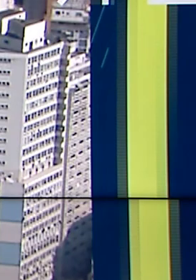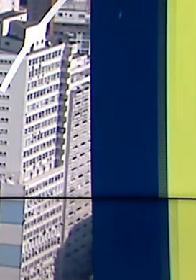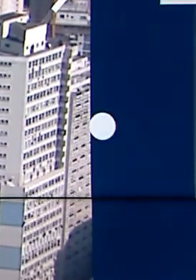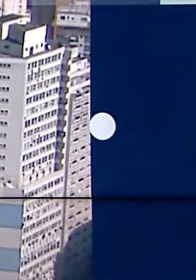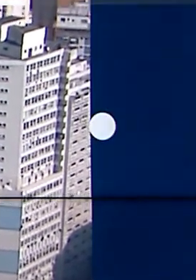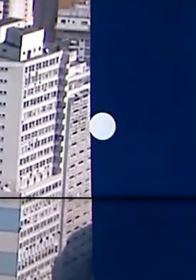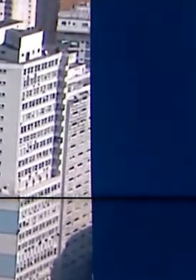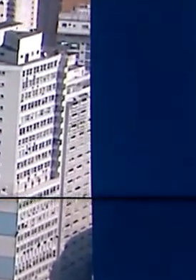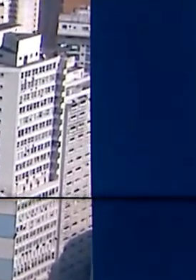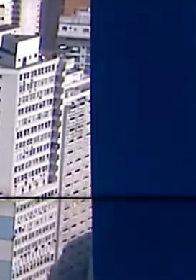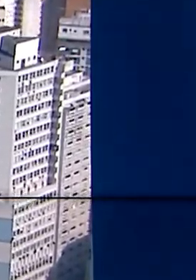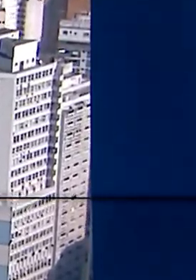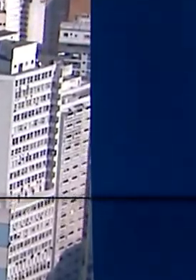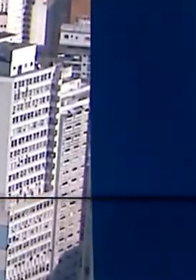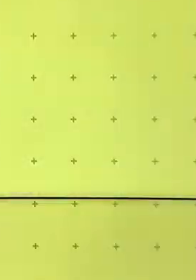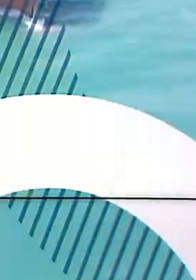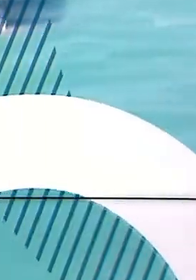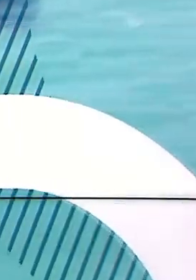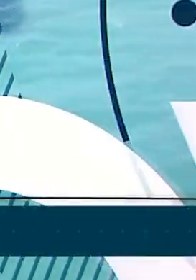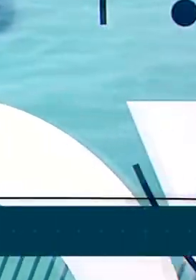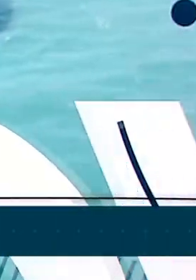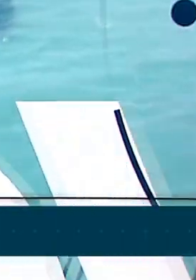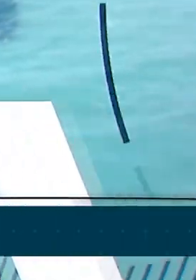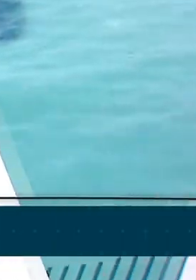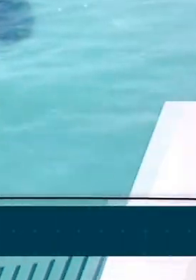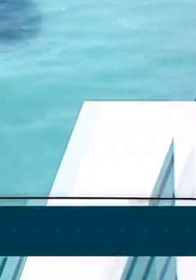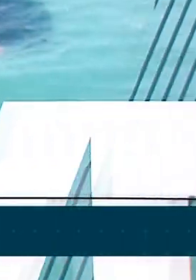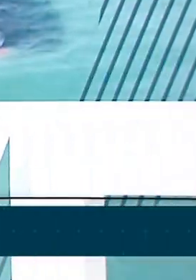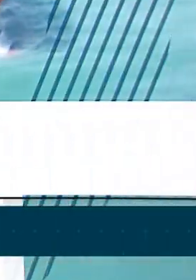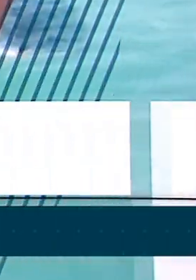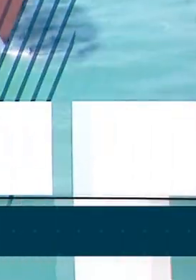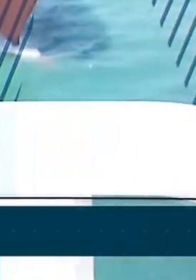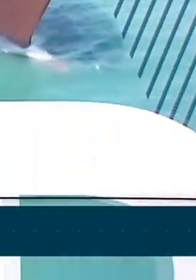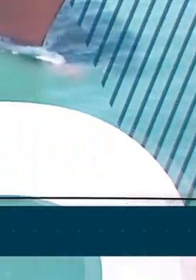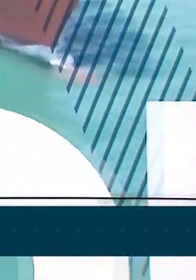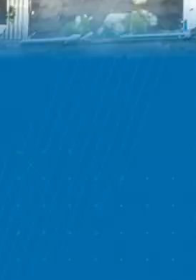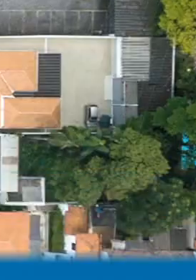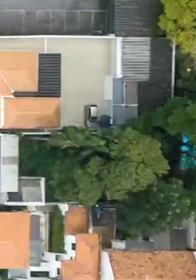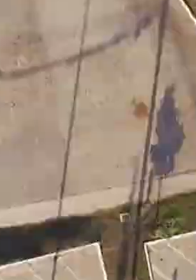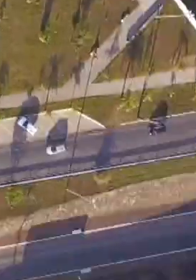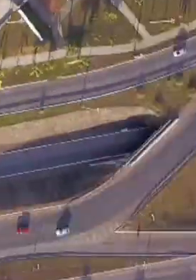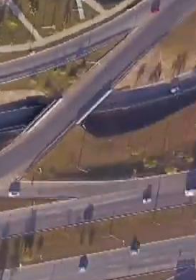por aqui. Continue nos acompanhando pelas redes sociais. Nos vemos amanhã. Até lá.